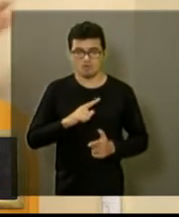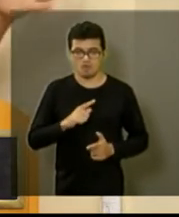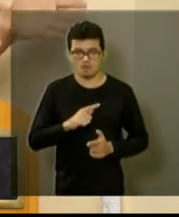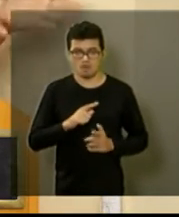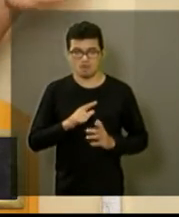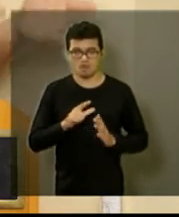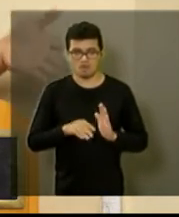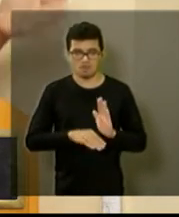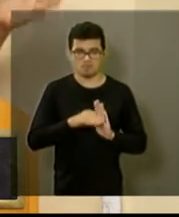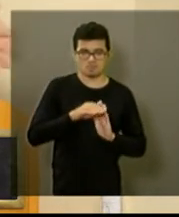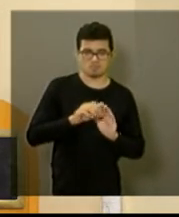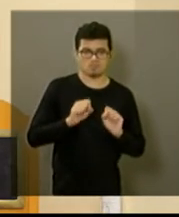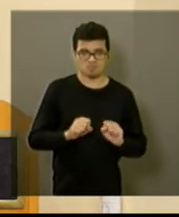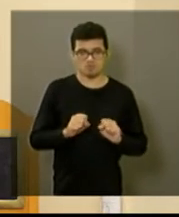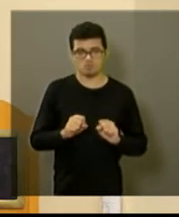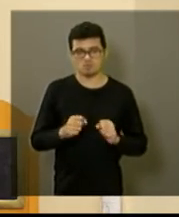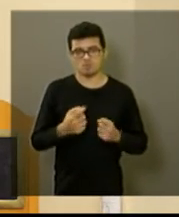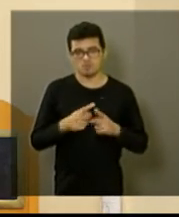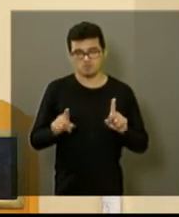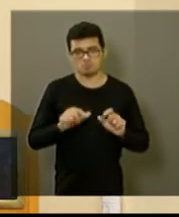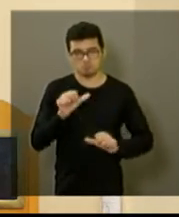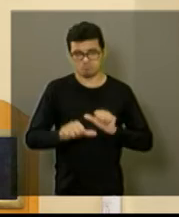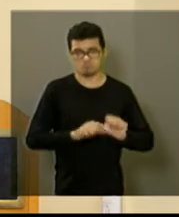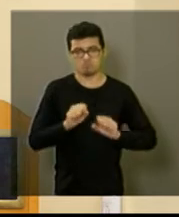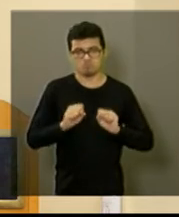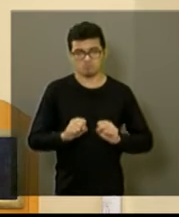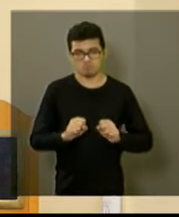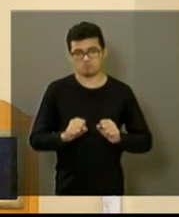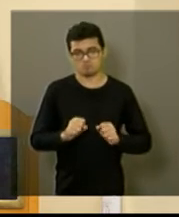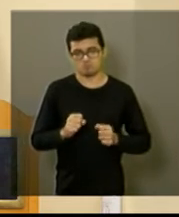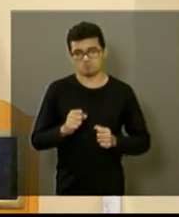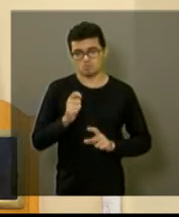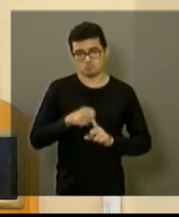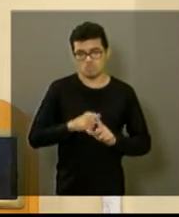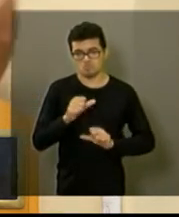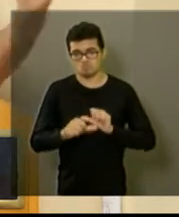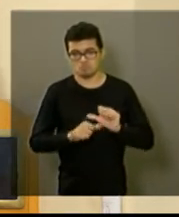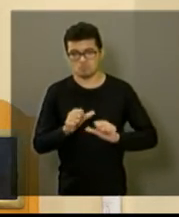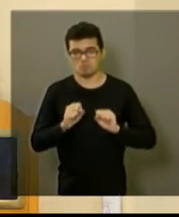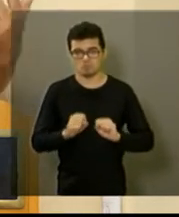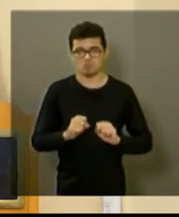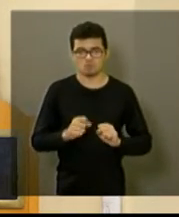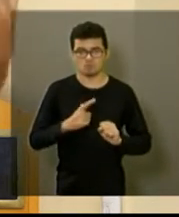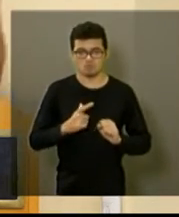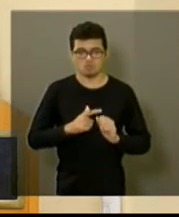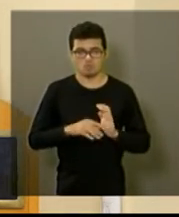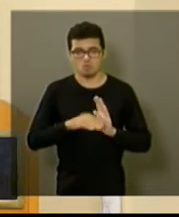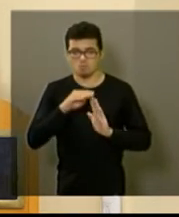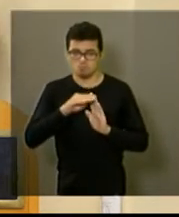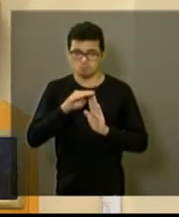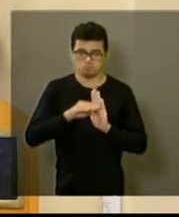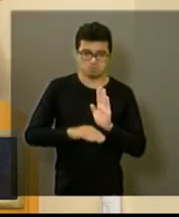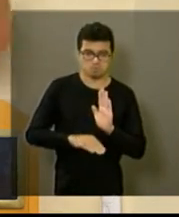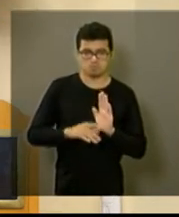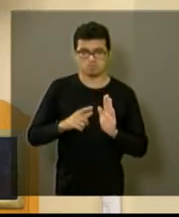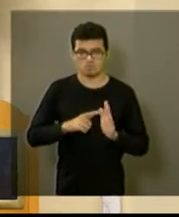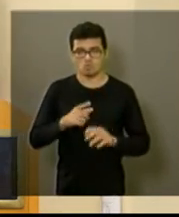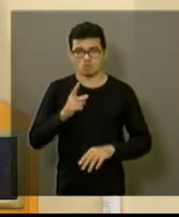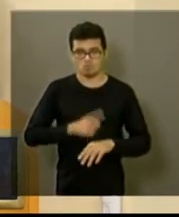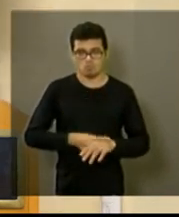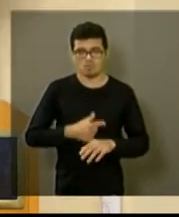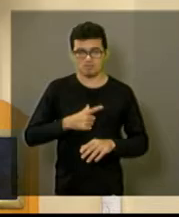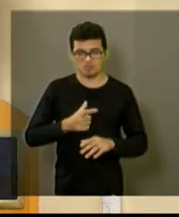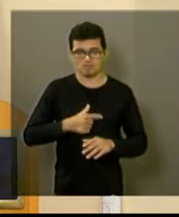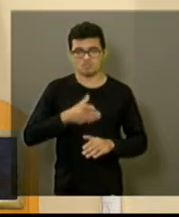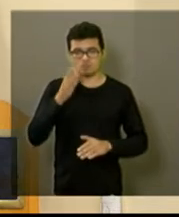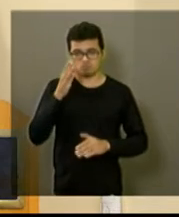a gente se baseia no boletim Fox mas daqui a mês o boletim Fox alterou de novo tanto para mais como para menos então no momento a gente tem que fazer um